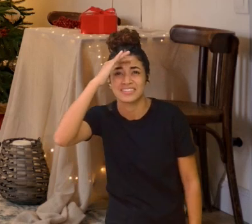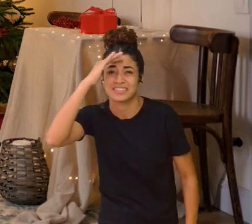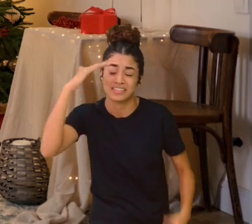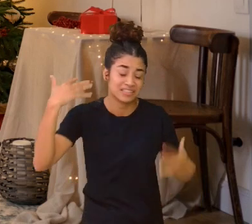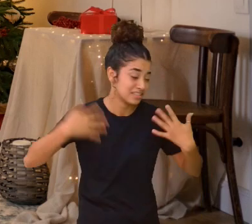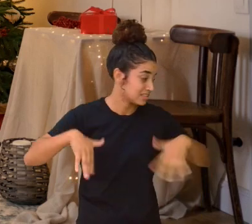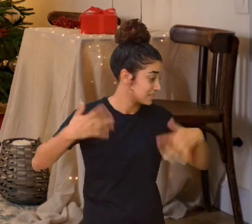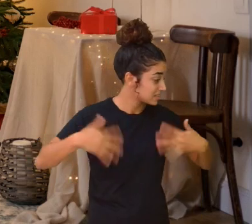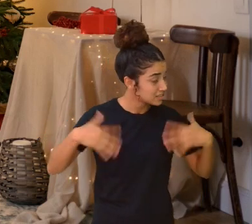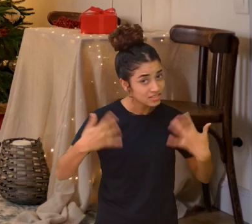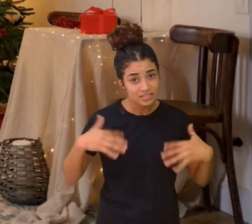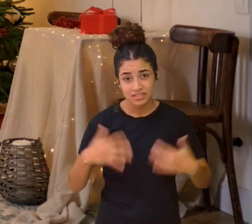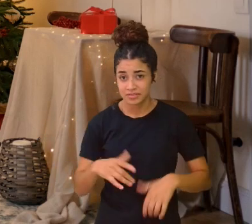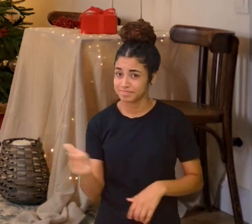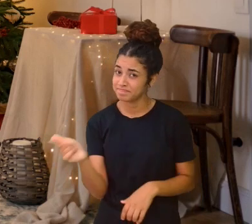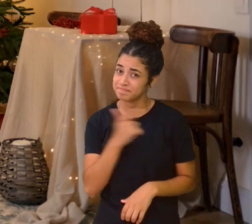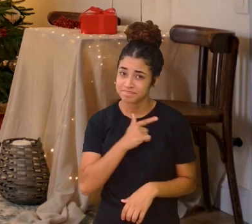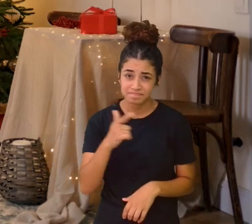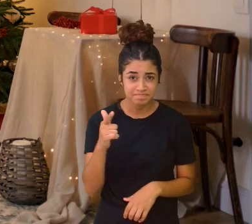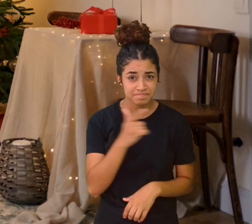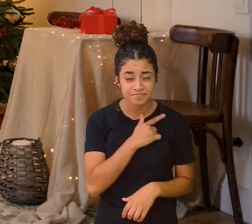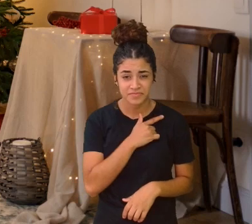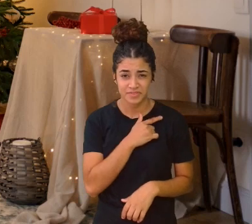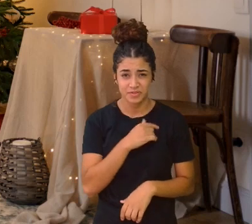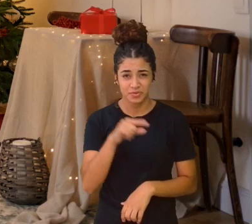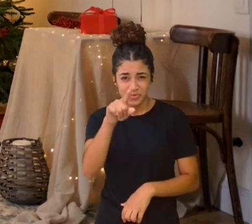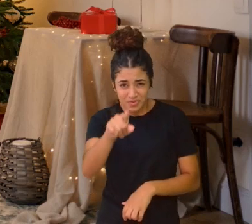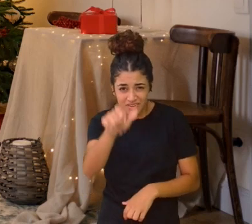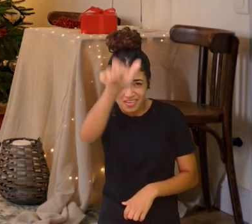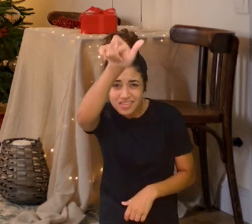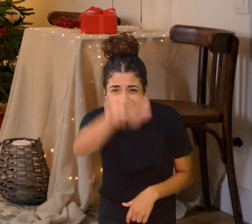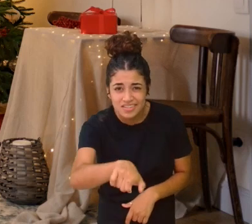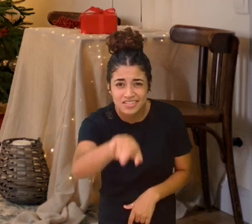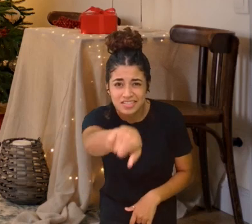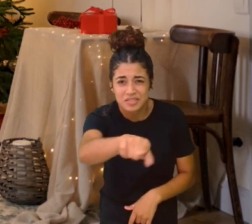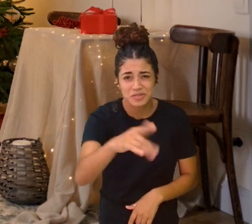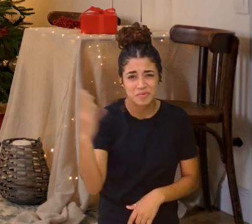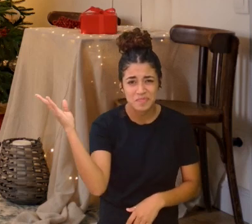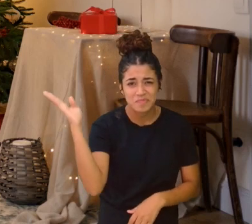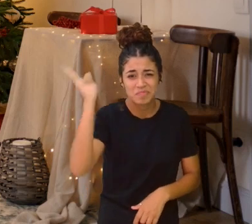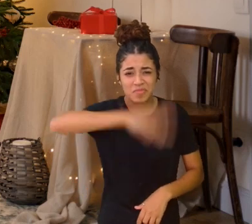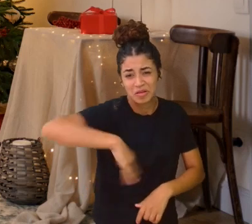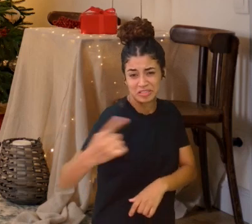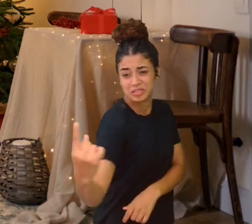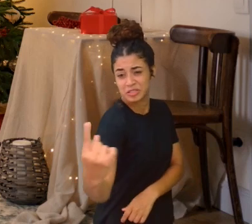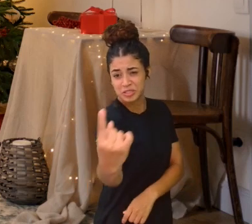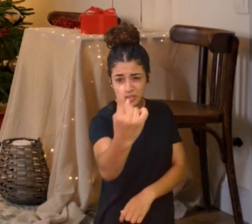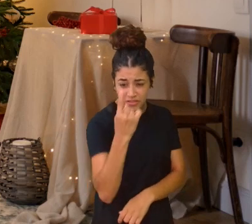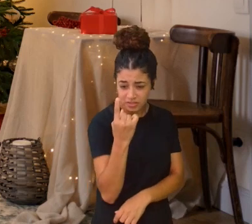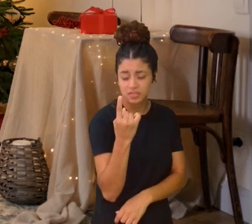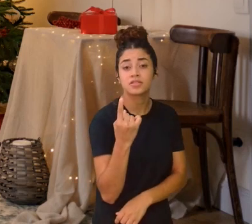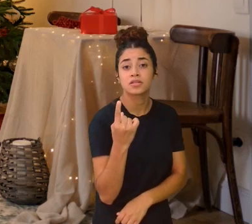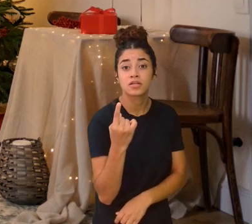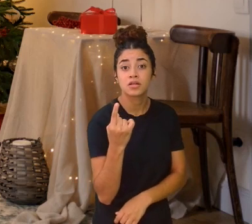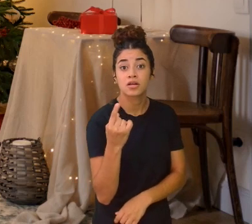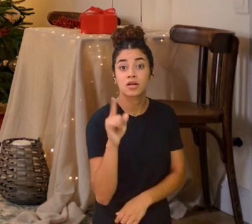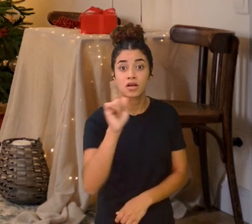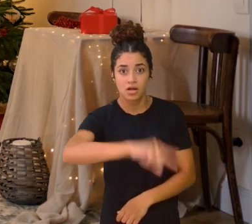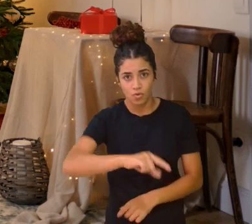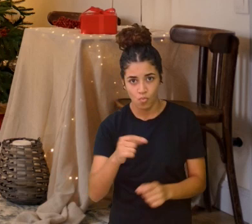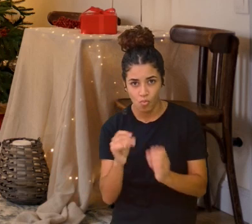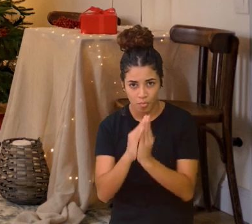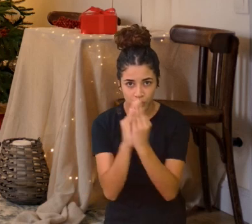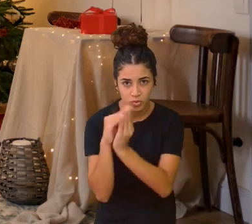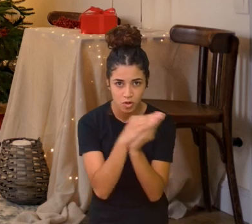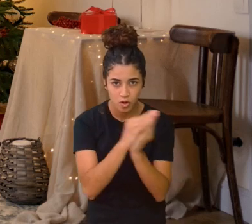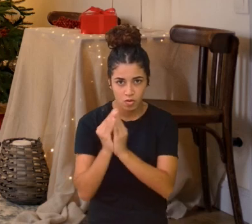Aquele bicho malvado veio em sua direção Quebra-nozes